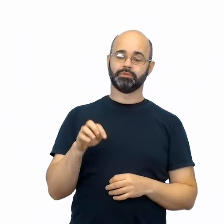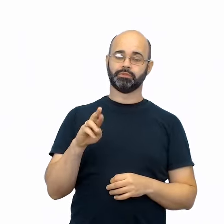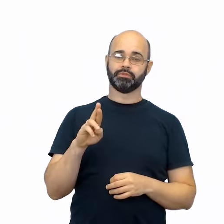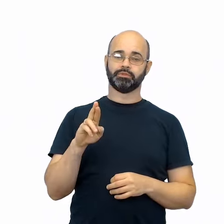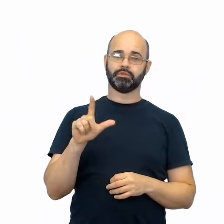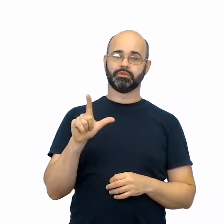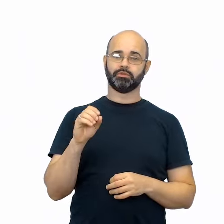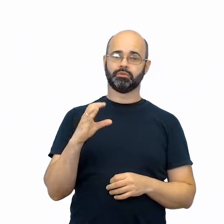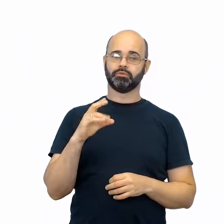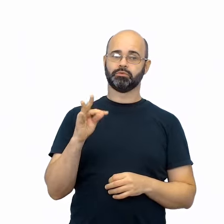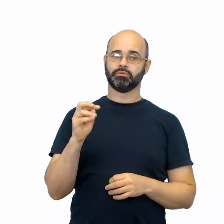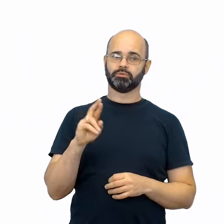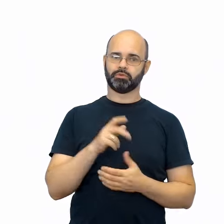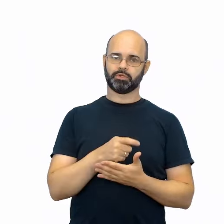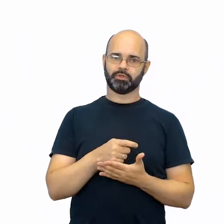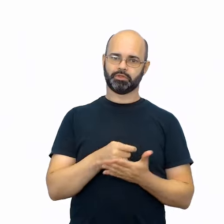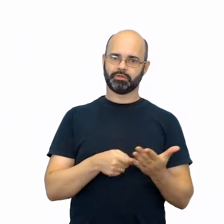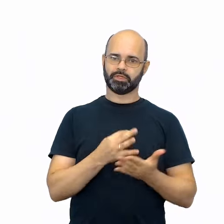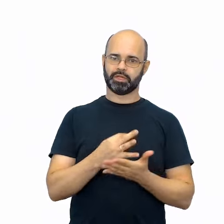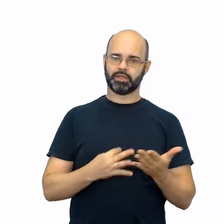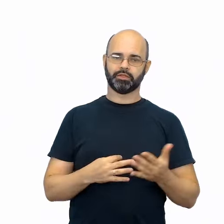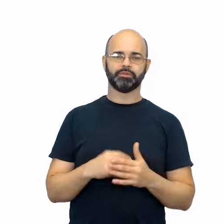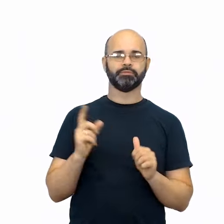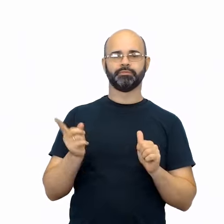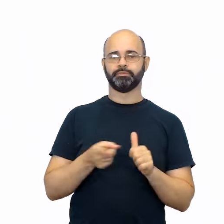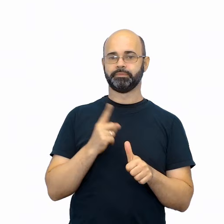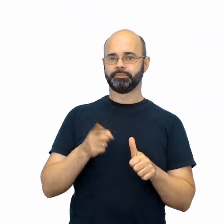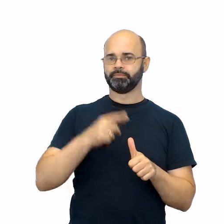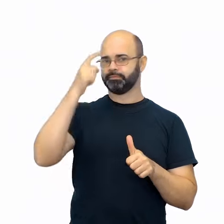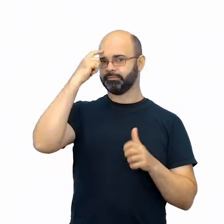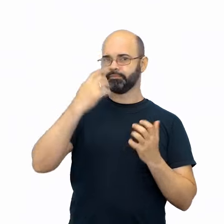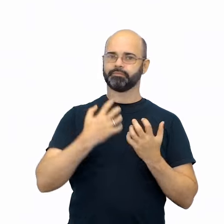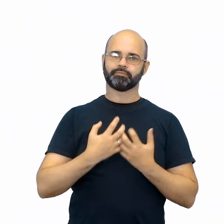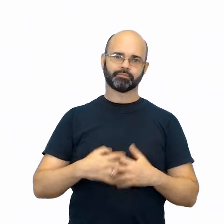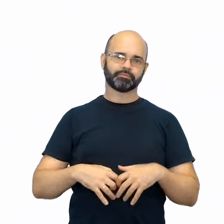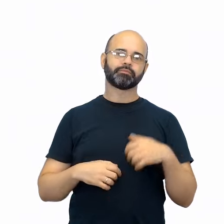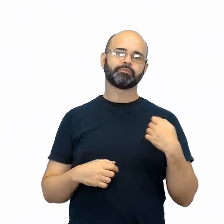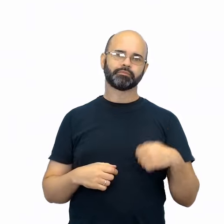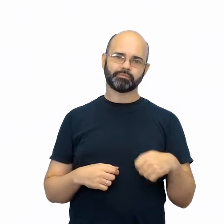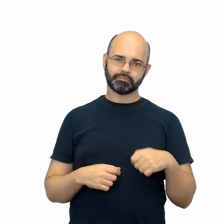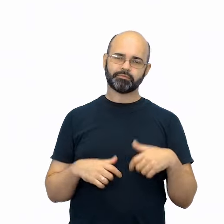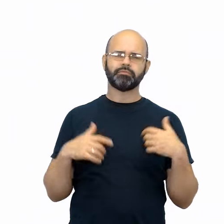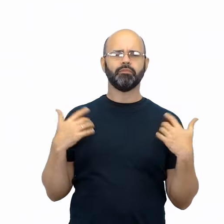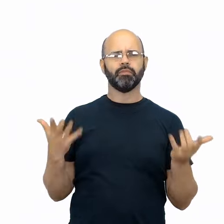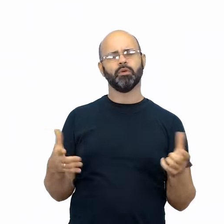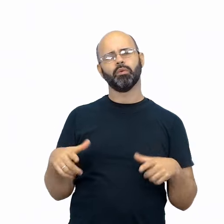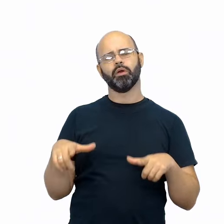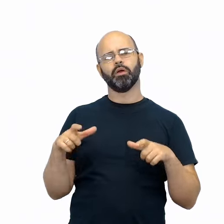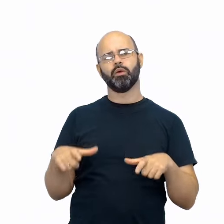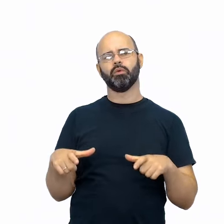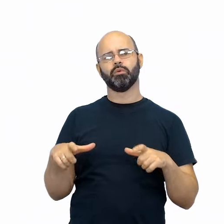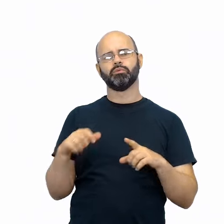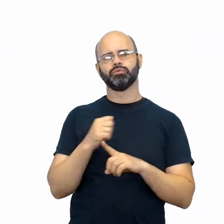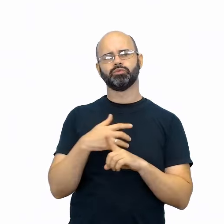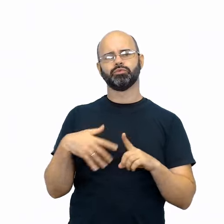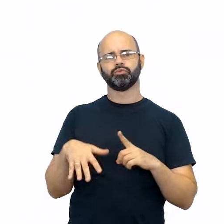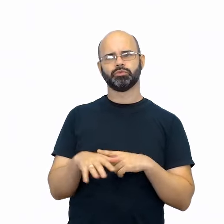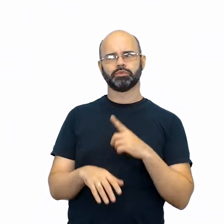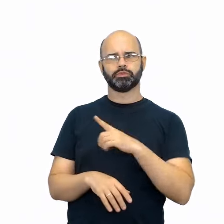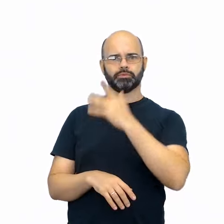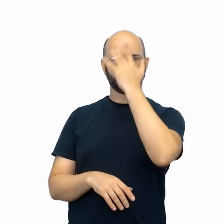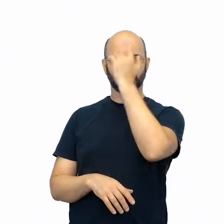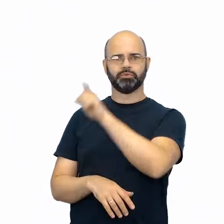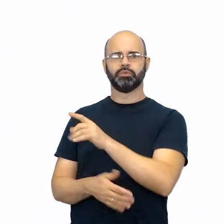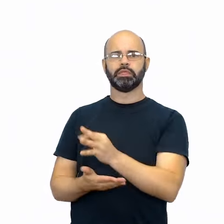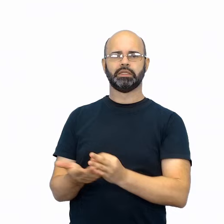texto. Em primeiro lugar, é preciso pensar de qual lugar social esse interlocutor receberá o